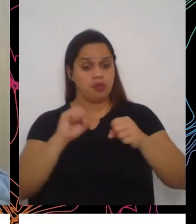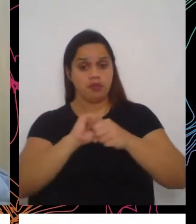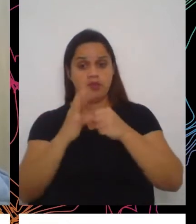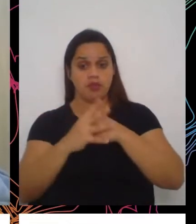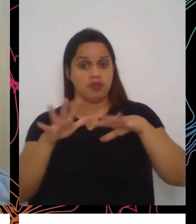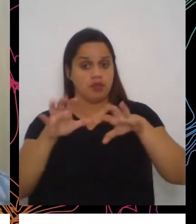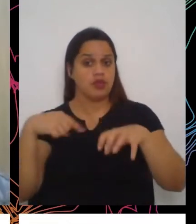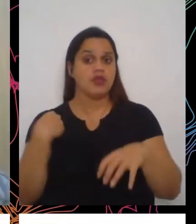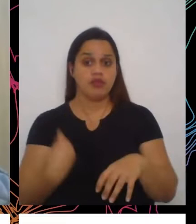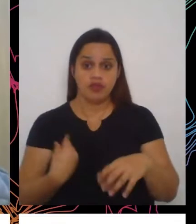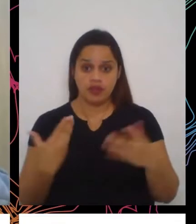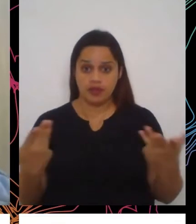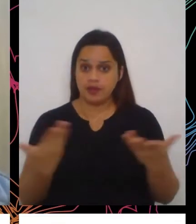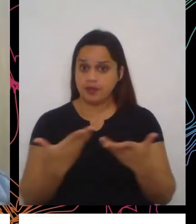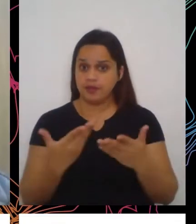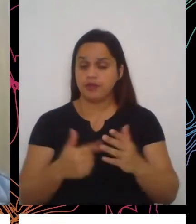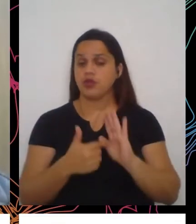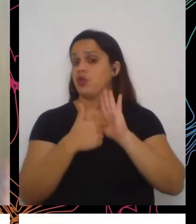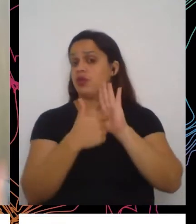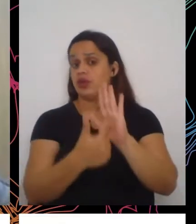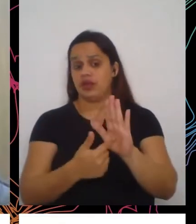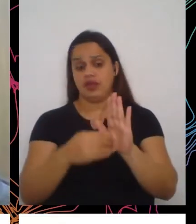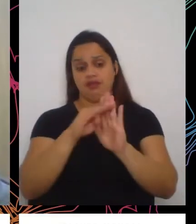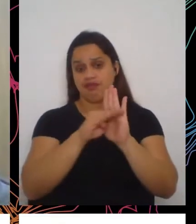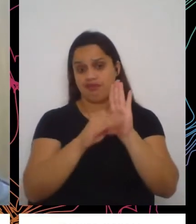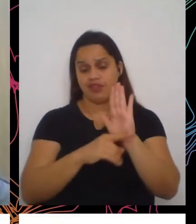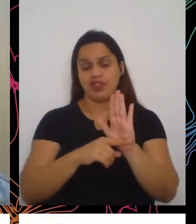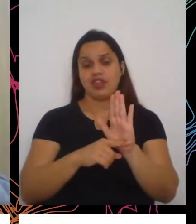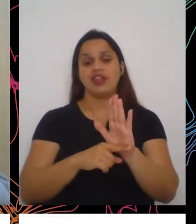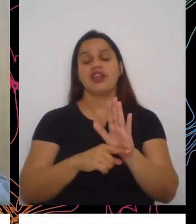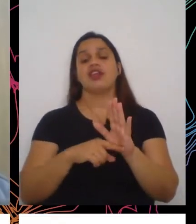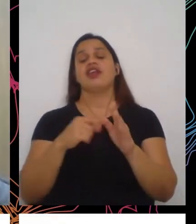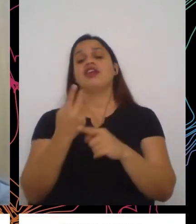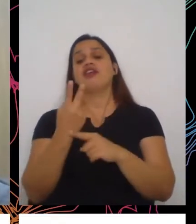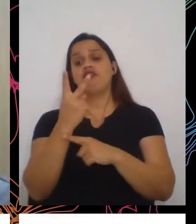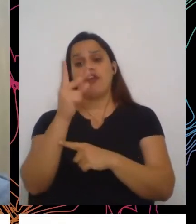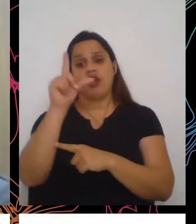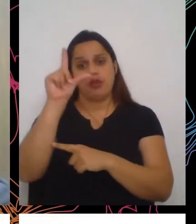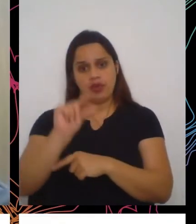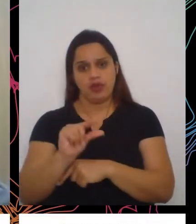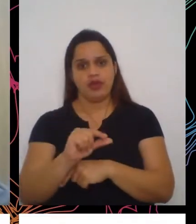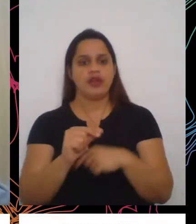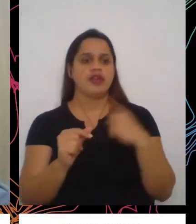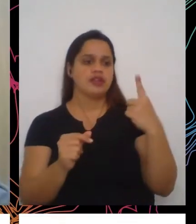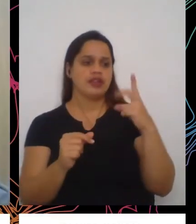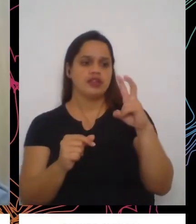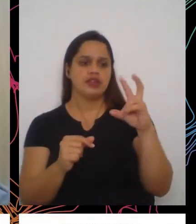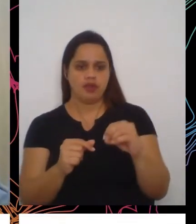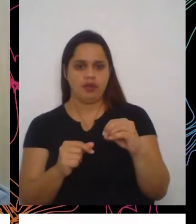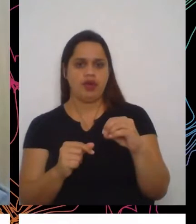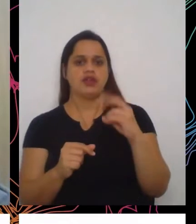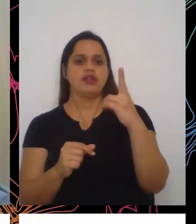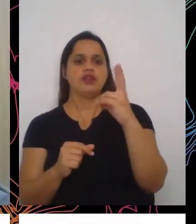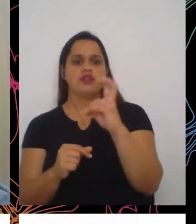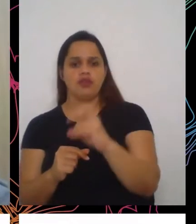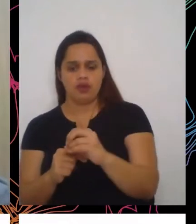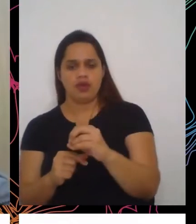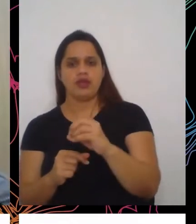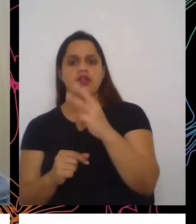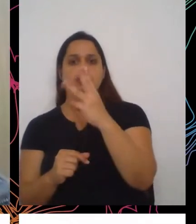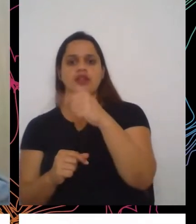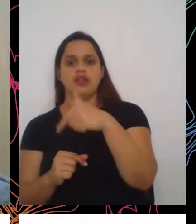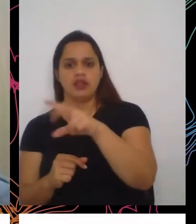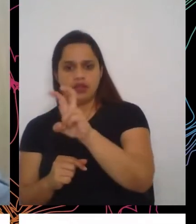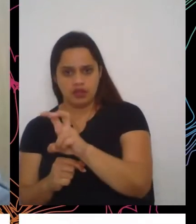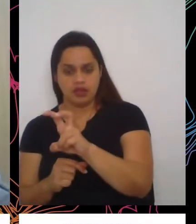patamares de valores bem mais baixos, e aí, 150, 250 e 375 para mães, chefes